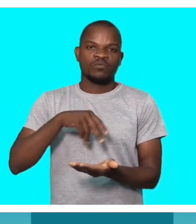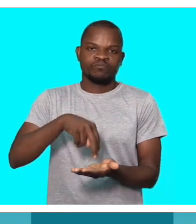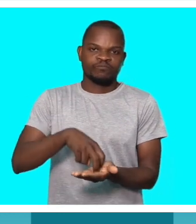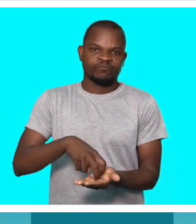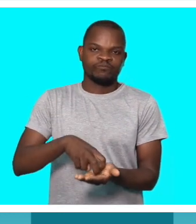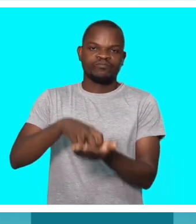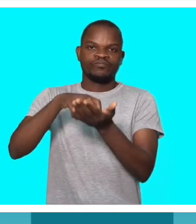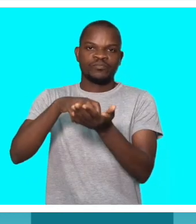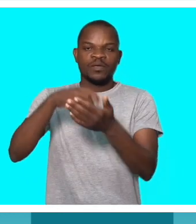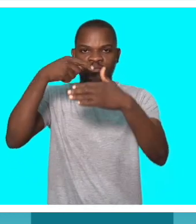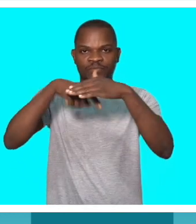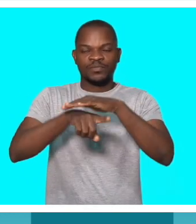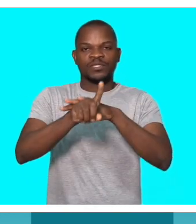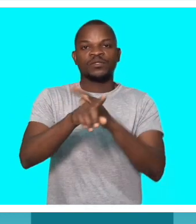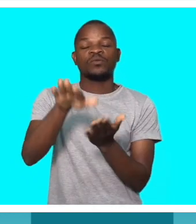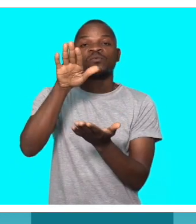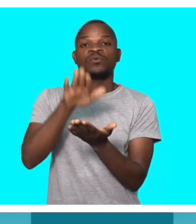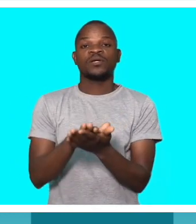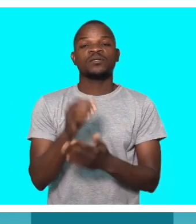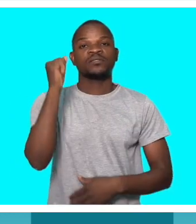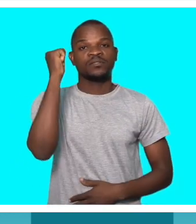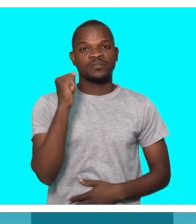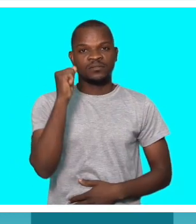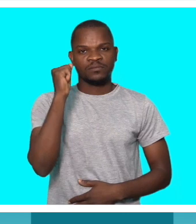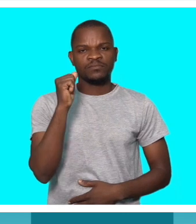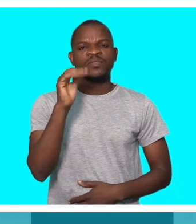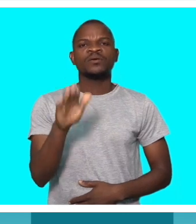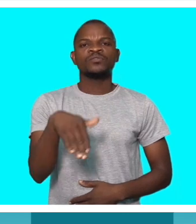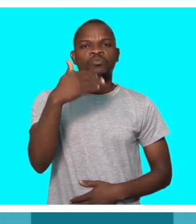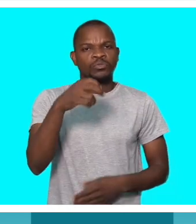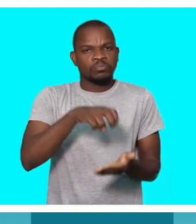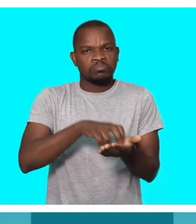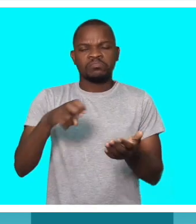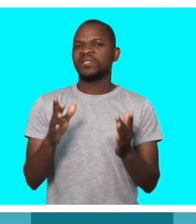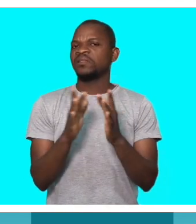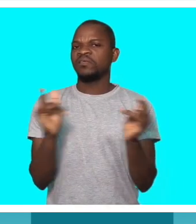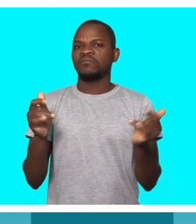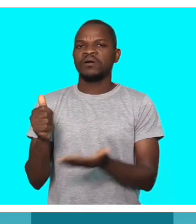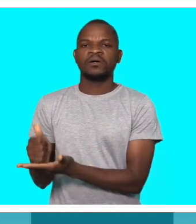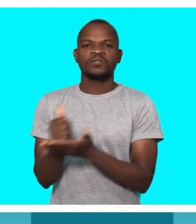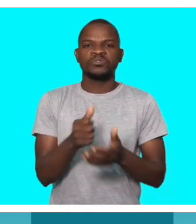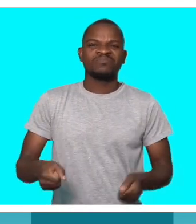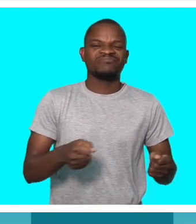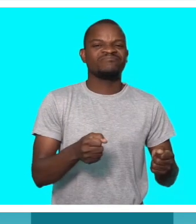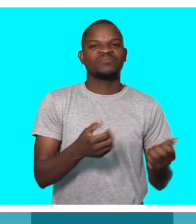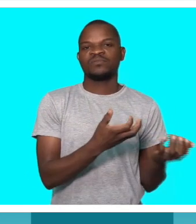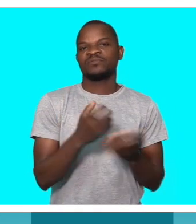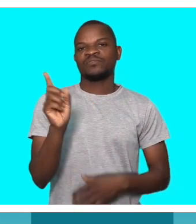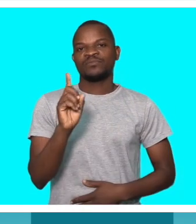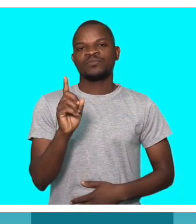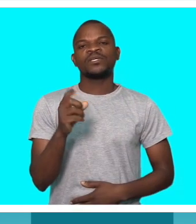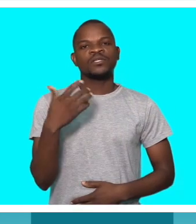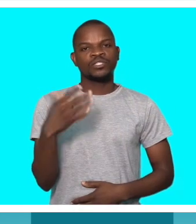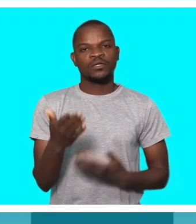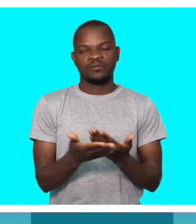para ter acesso ao autocarro e depois desce, não precisa de ajuda de ninguém. O